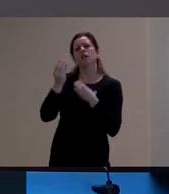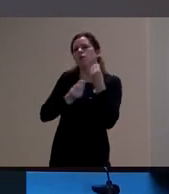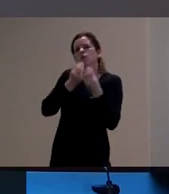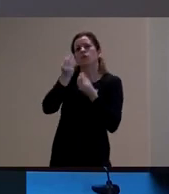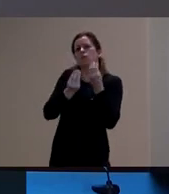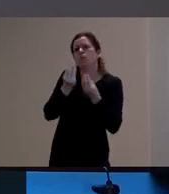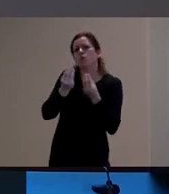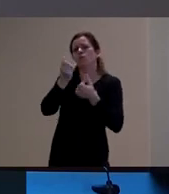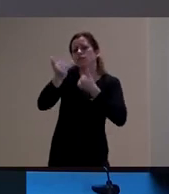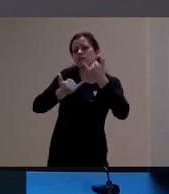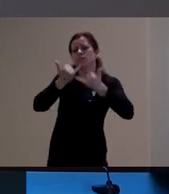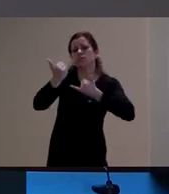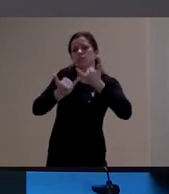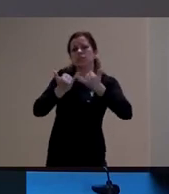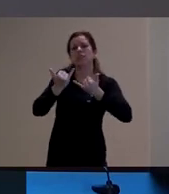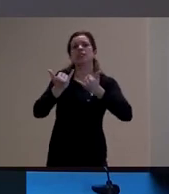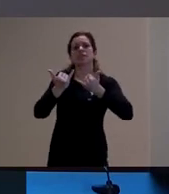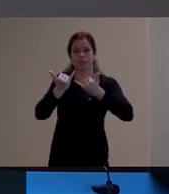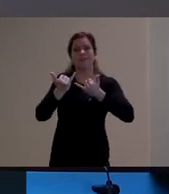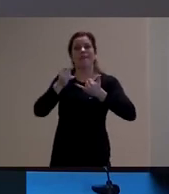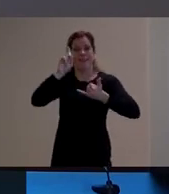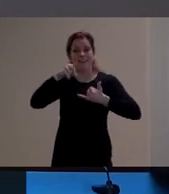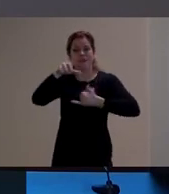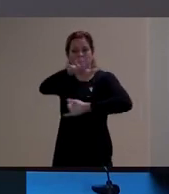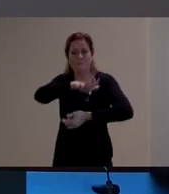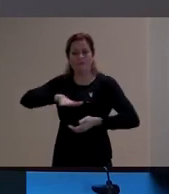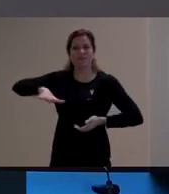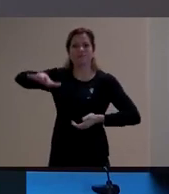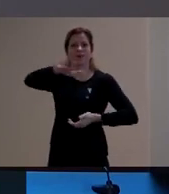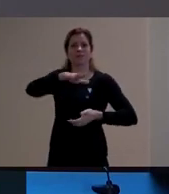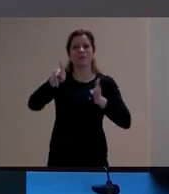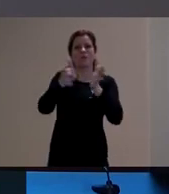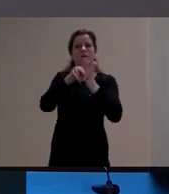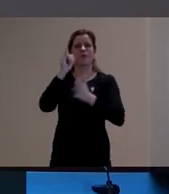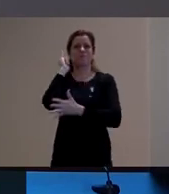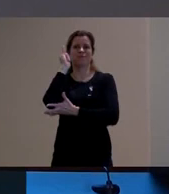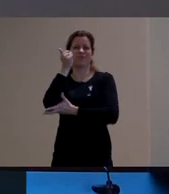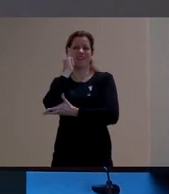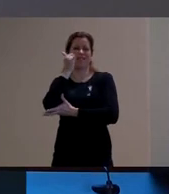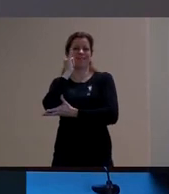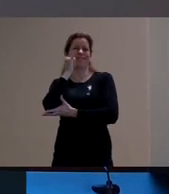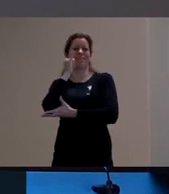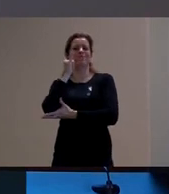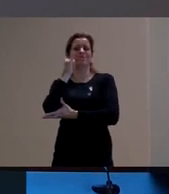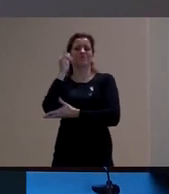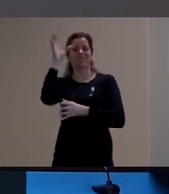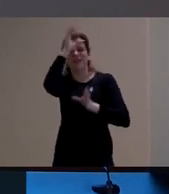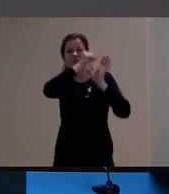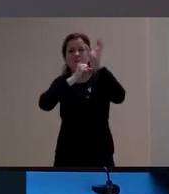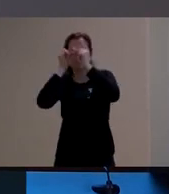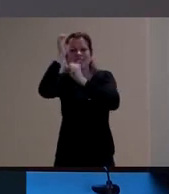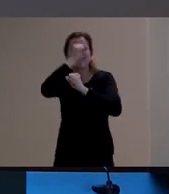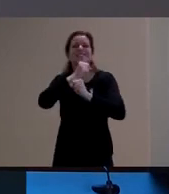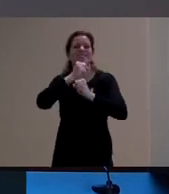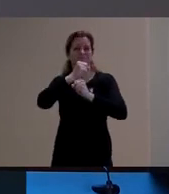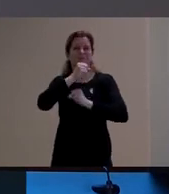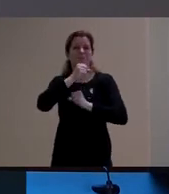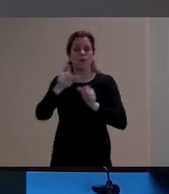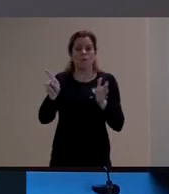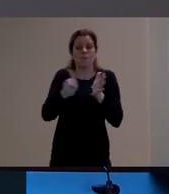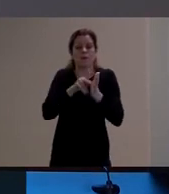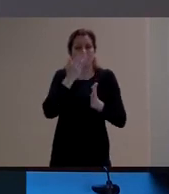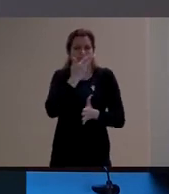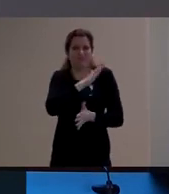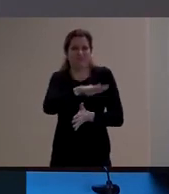infantis podem ser esse espaço de narração e também de sobrevivência da experiência mais específico da criança